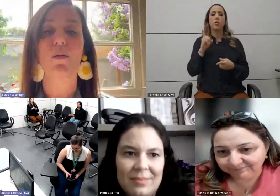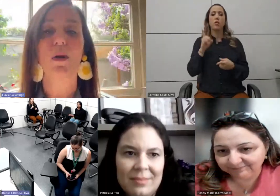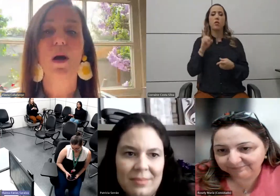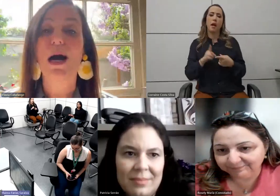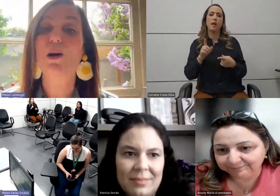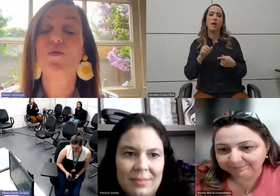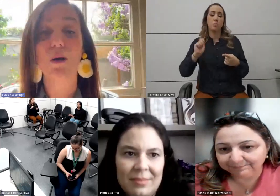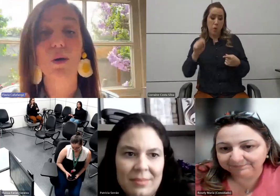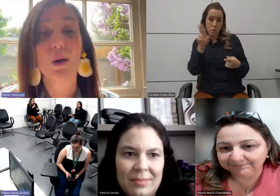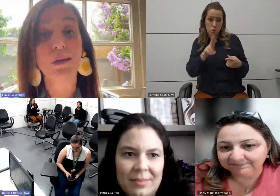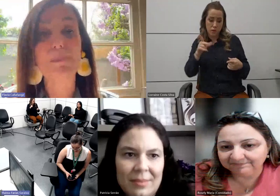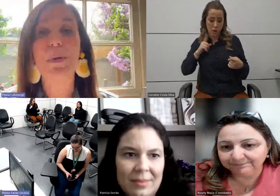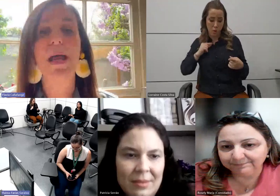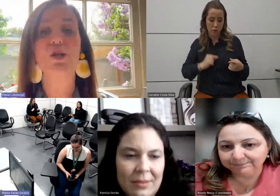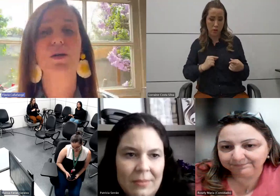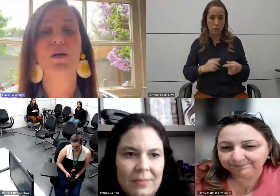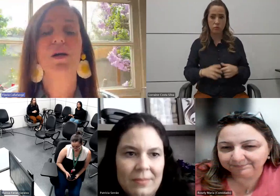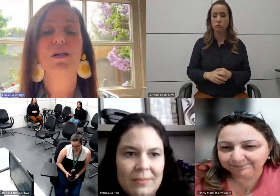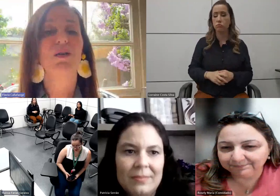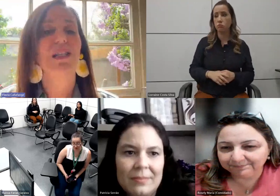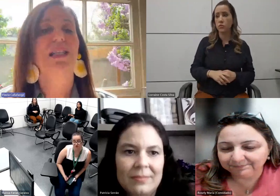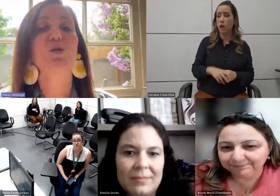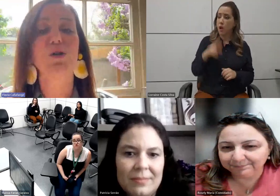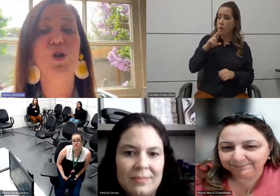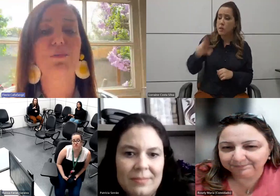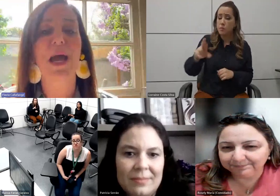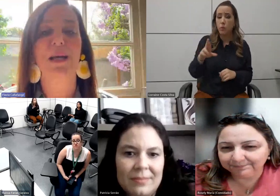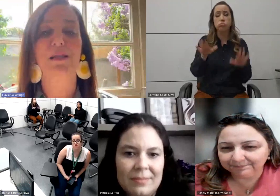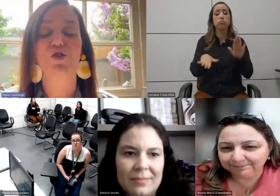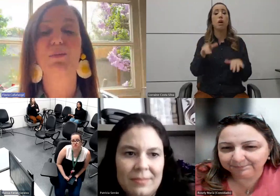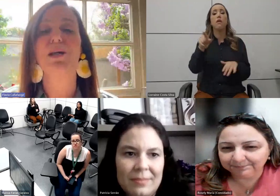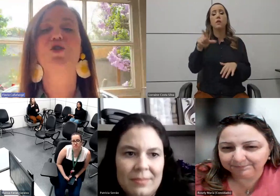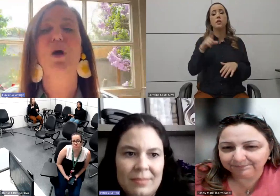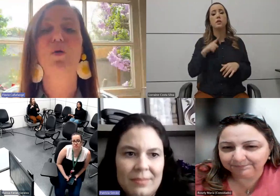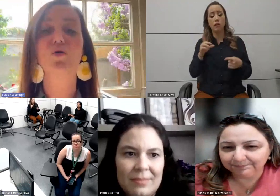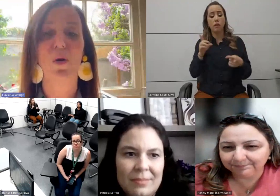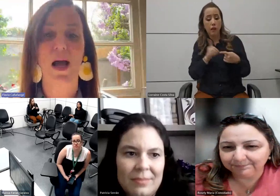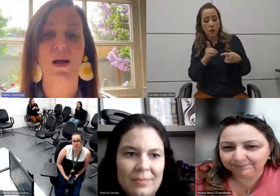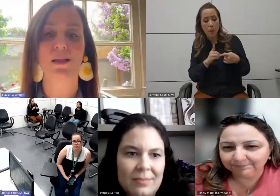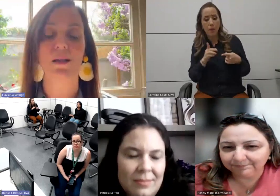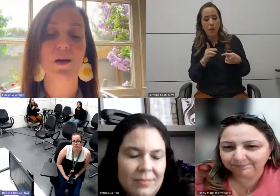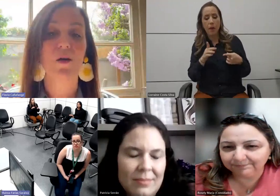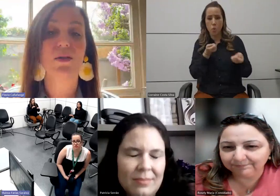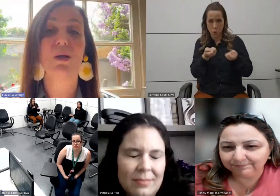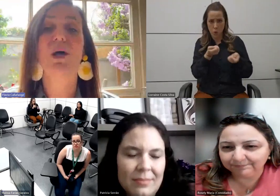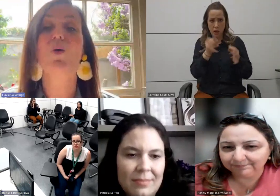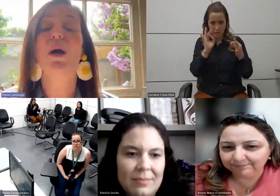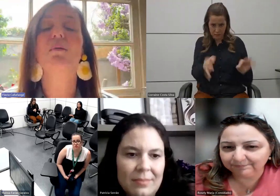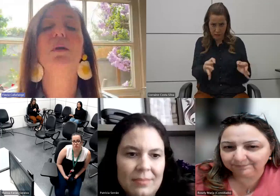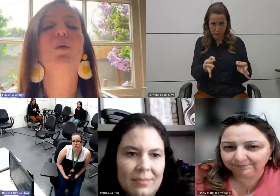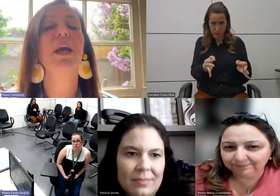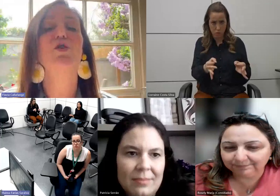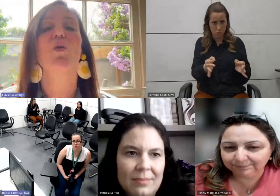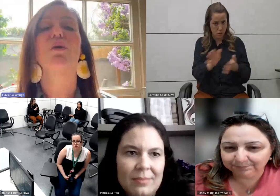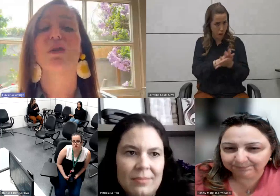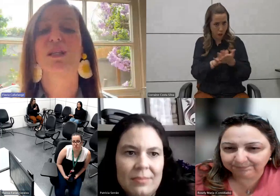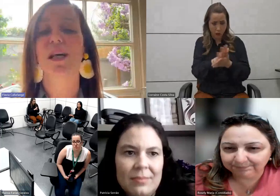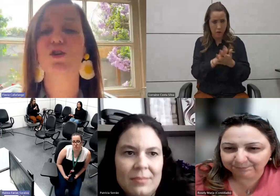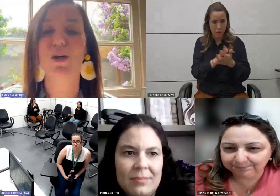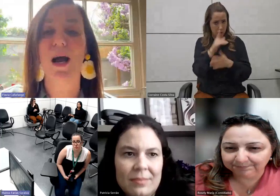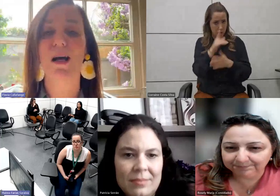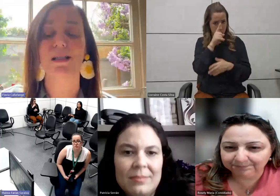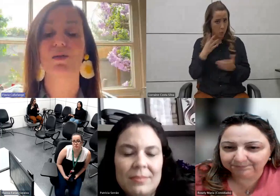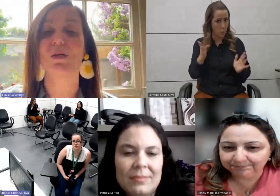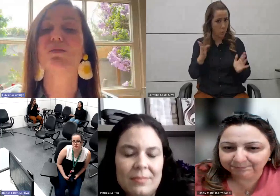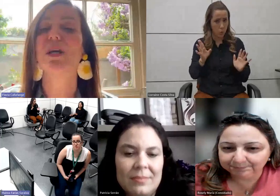cordão? Aí eu falo, depende. Se você tem sua diabetes, a diabetes está controlada, você não está correndo nenhum risco quando